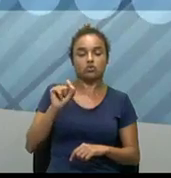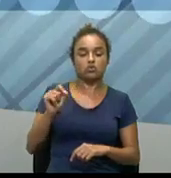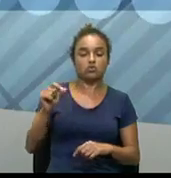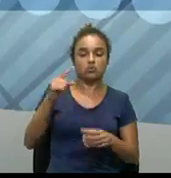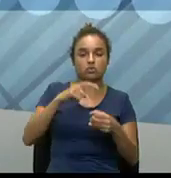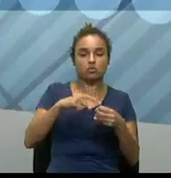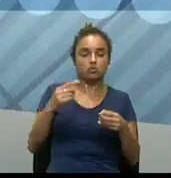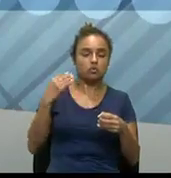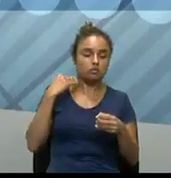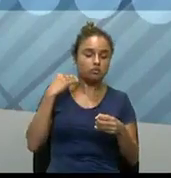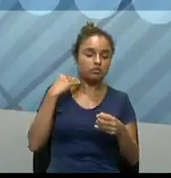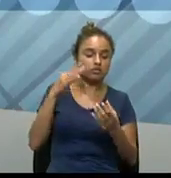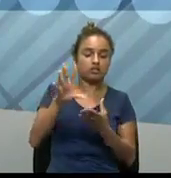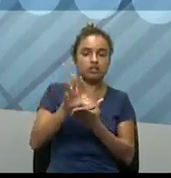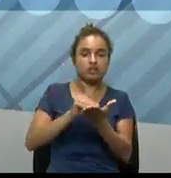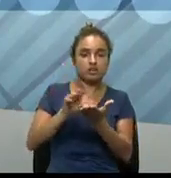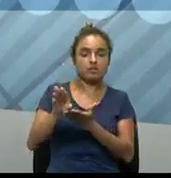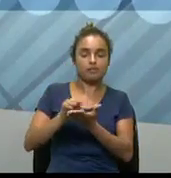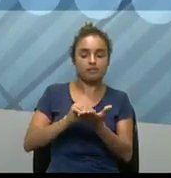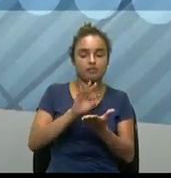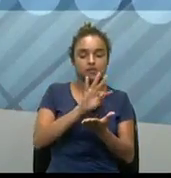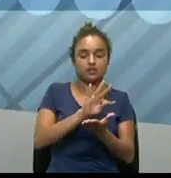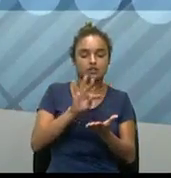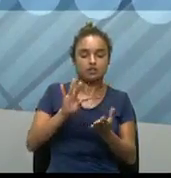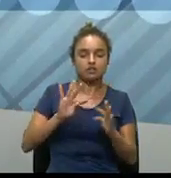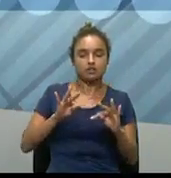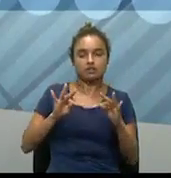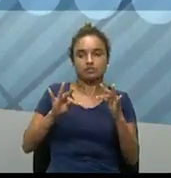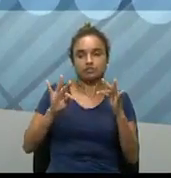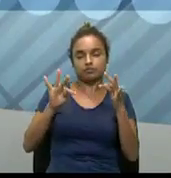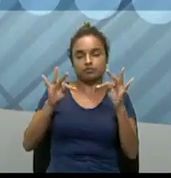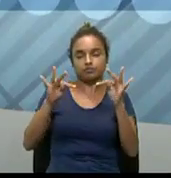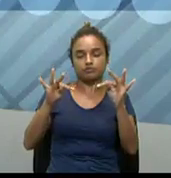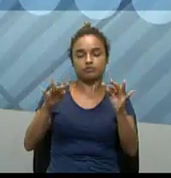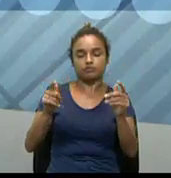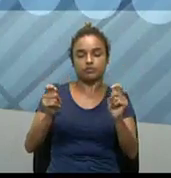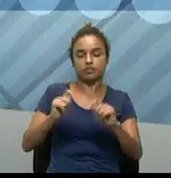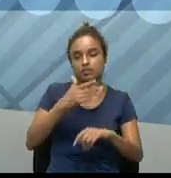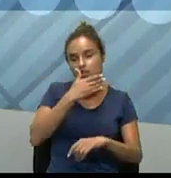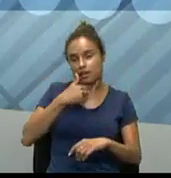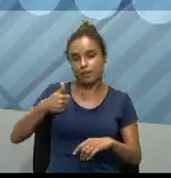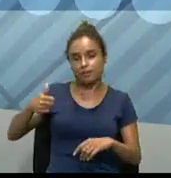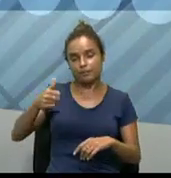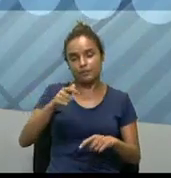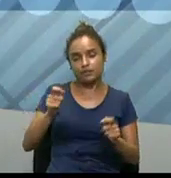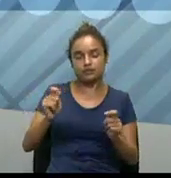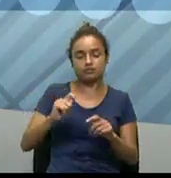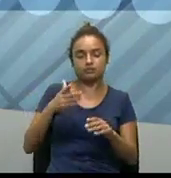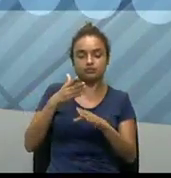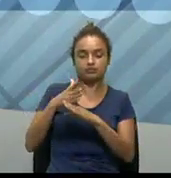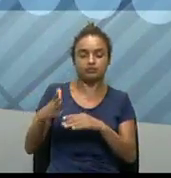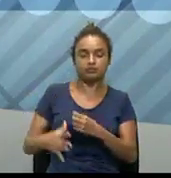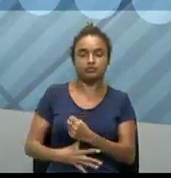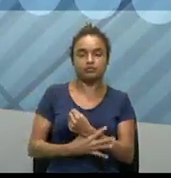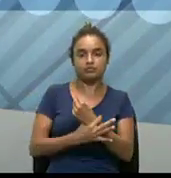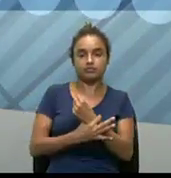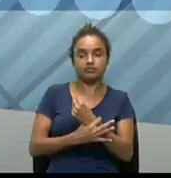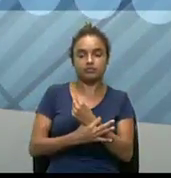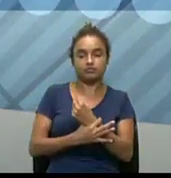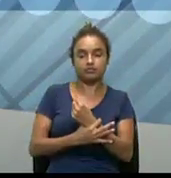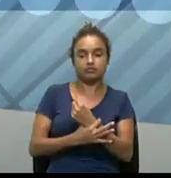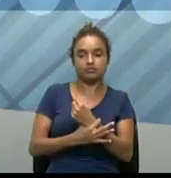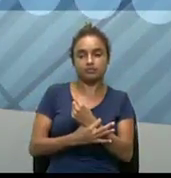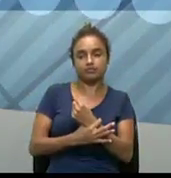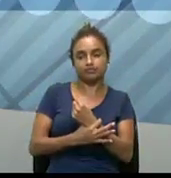né? Então, esse tipo de tecnologia, justamente, para garantir também a segurança, né? Então,